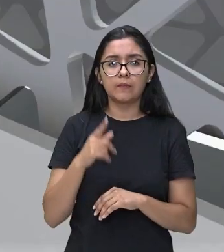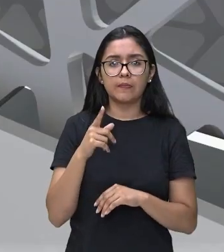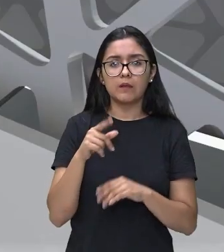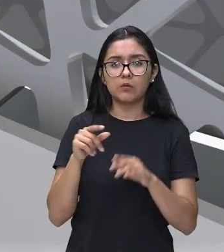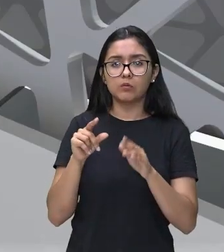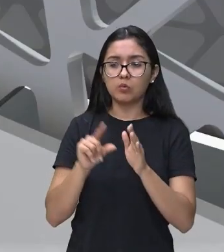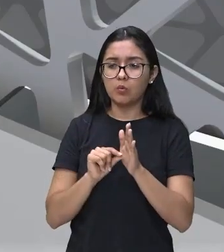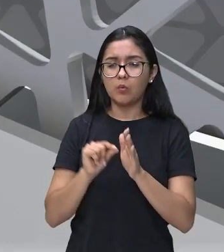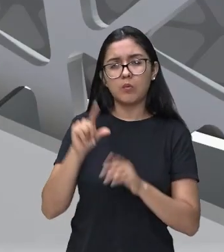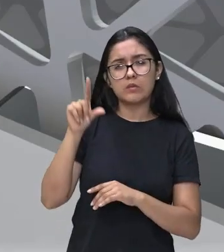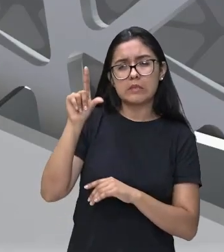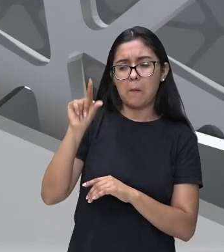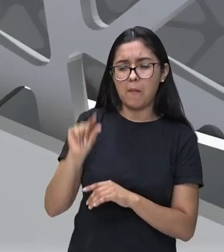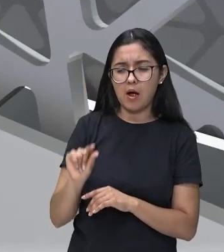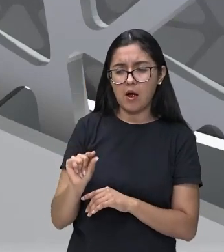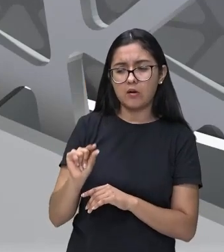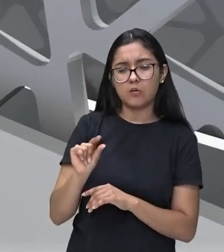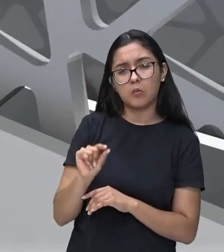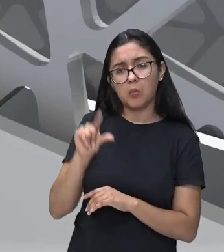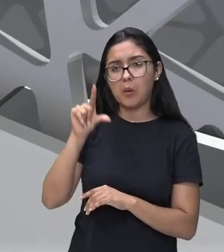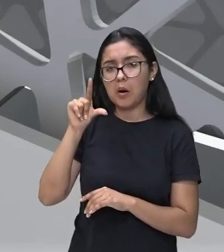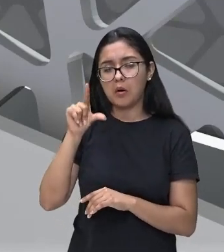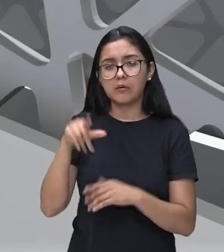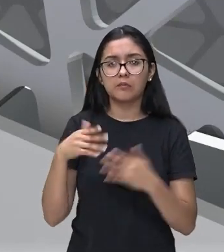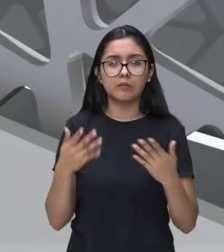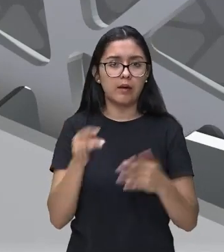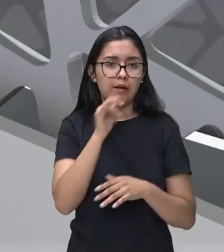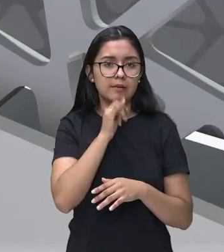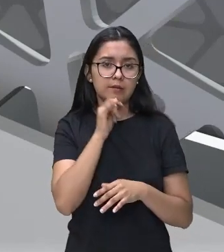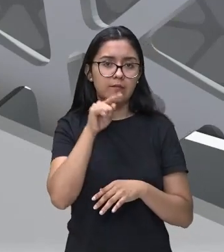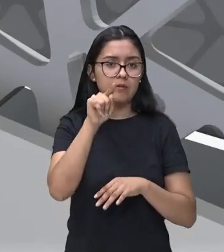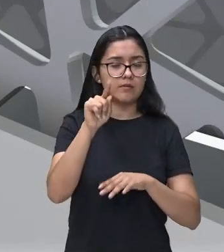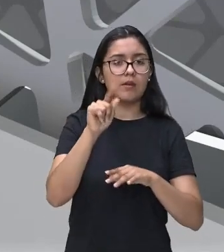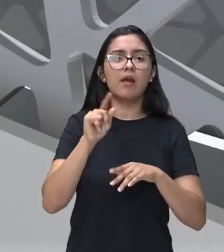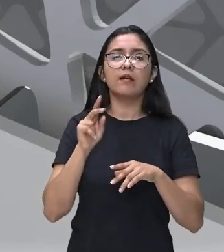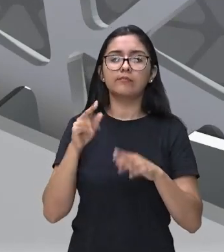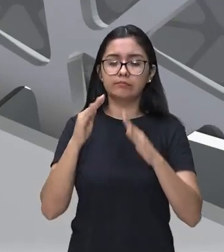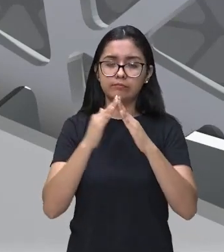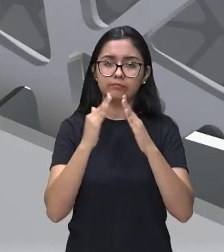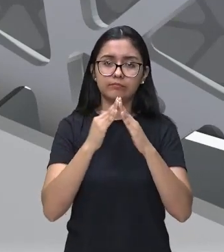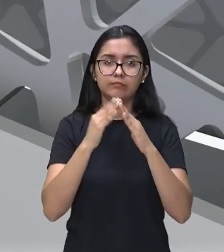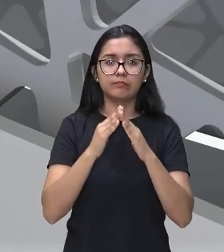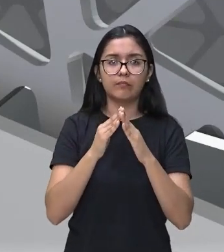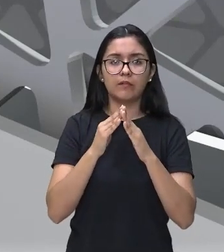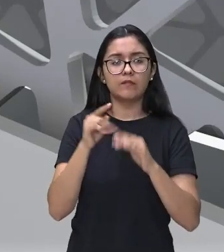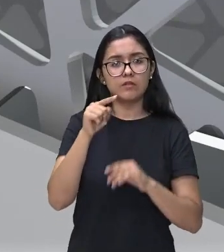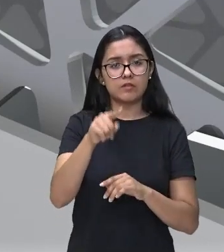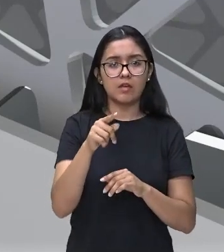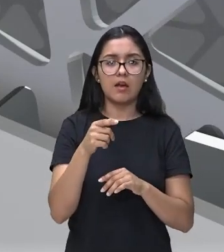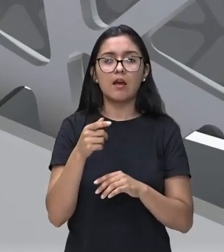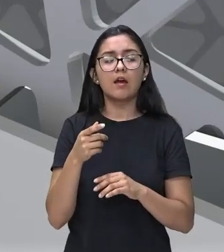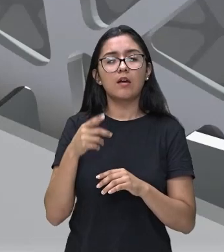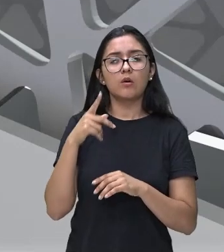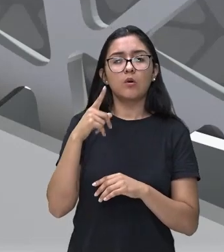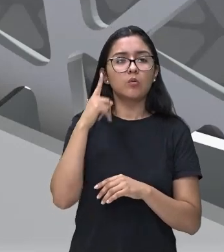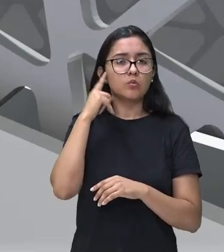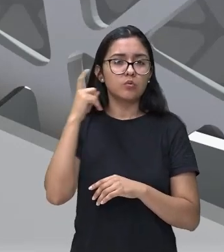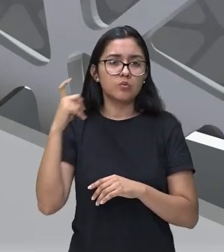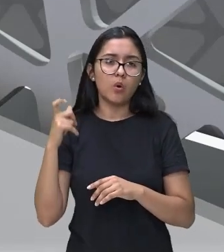com o volume. Geralmente, quando você está em casa e coloca o som com uma alta